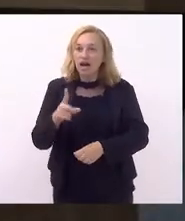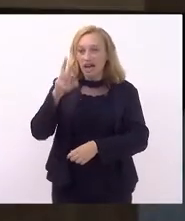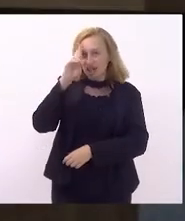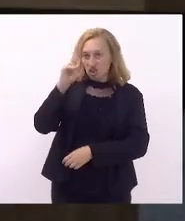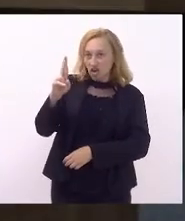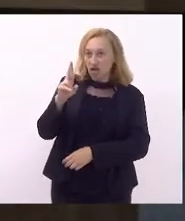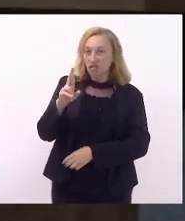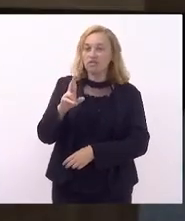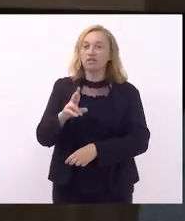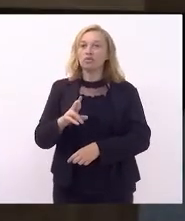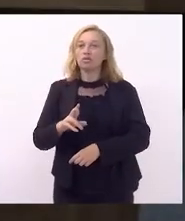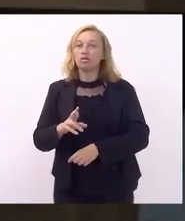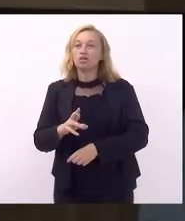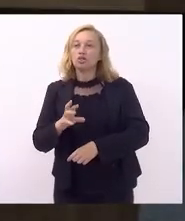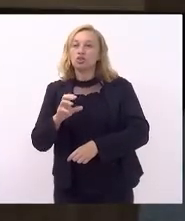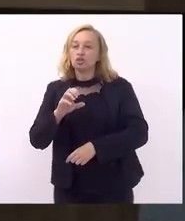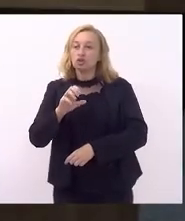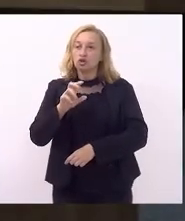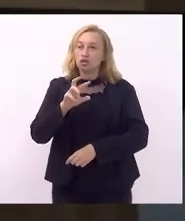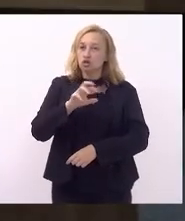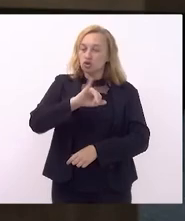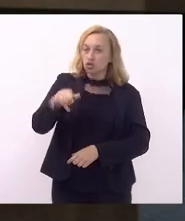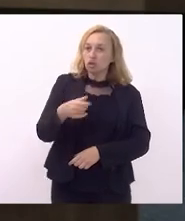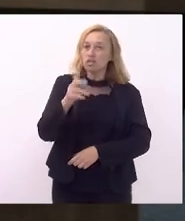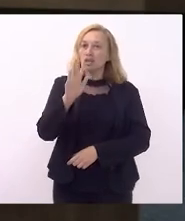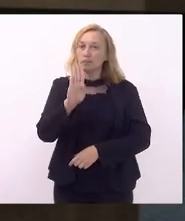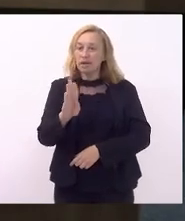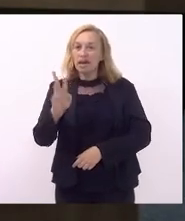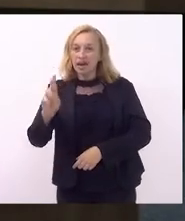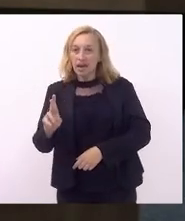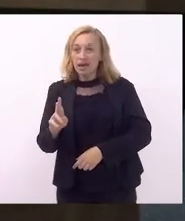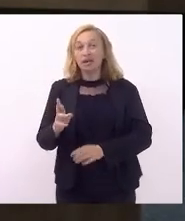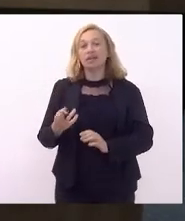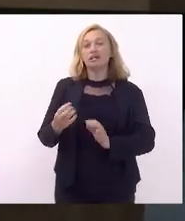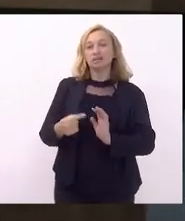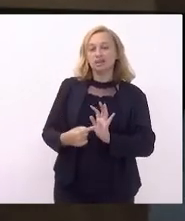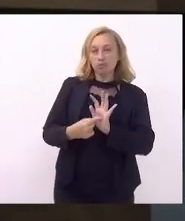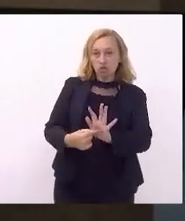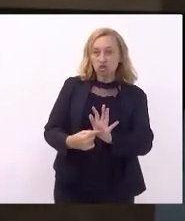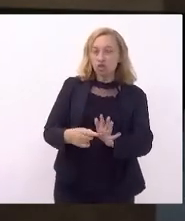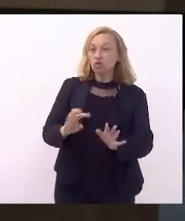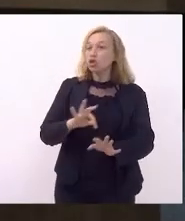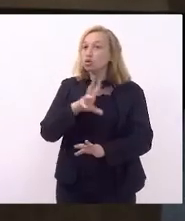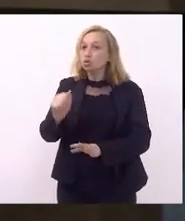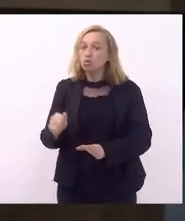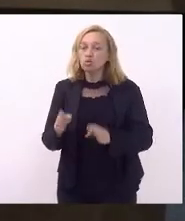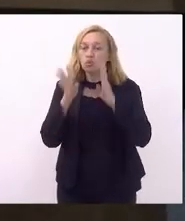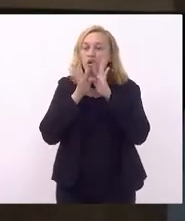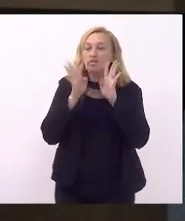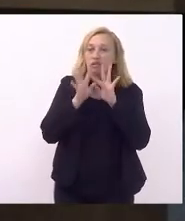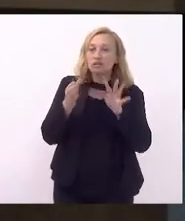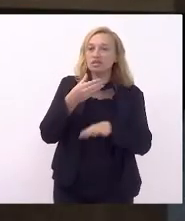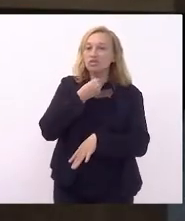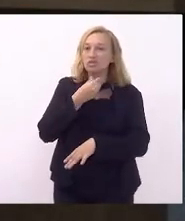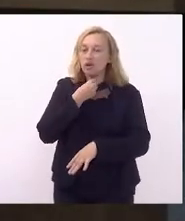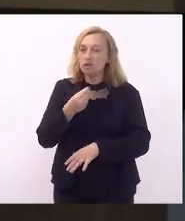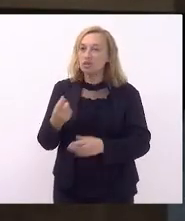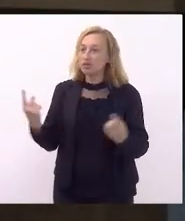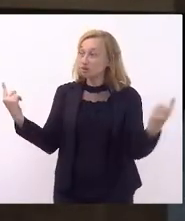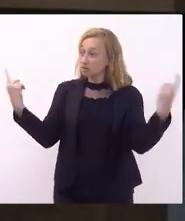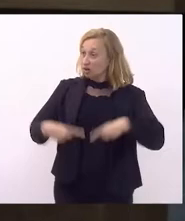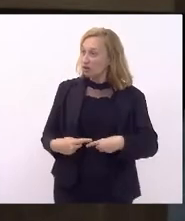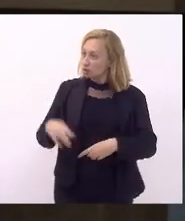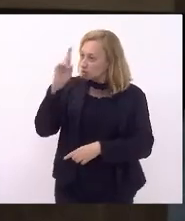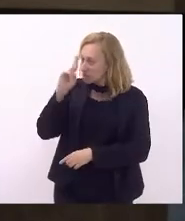era dono isso está provado que é tudo fake news então eu quero fazer esse desafio vossa excelência